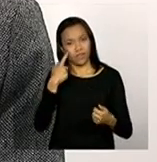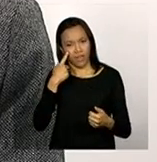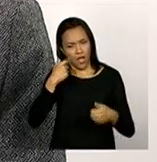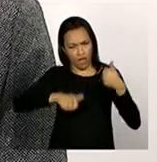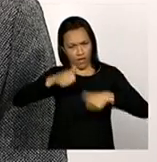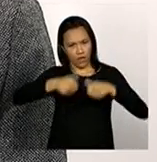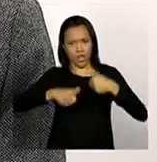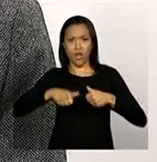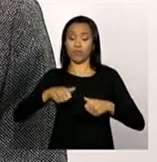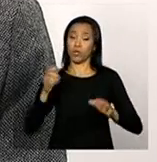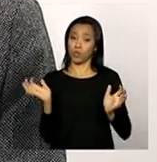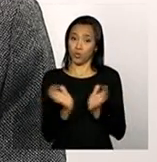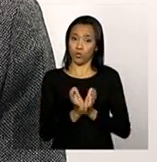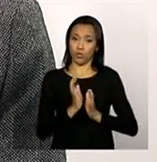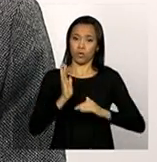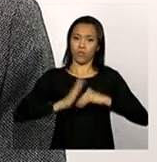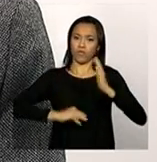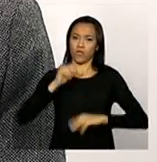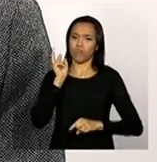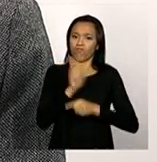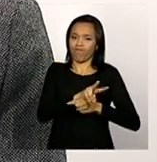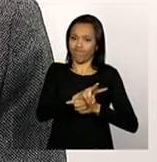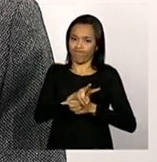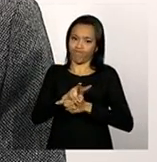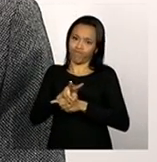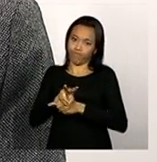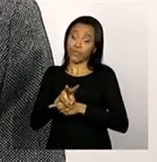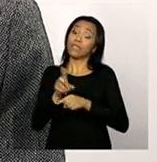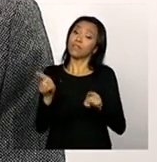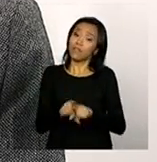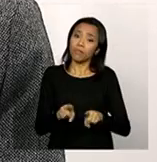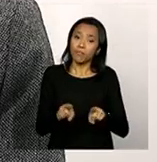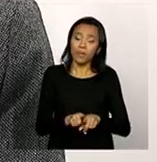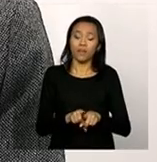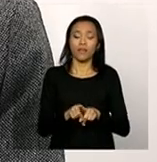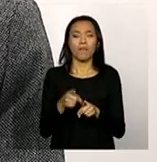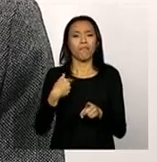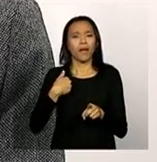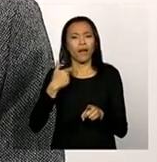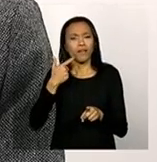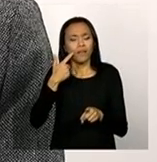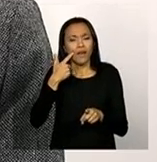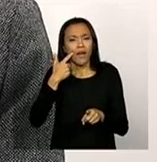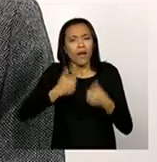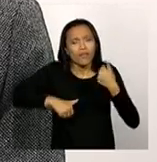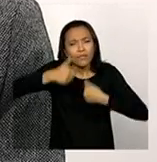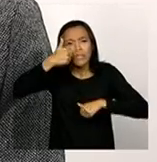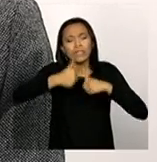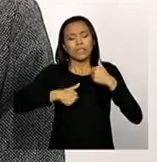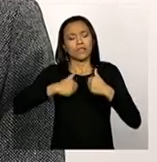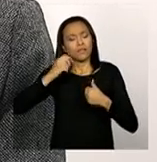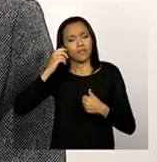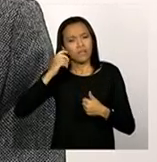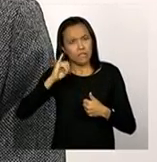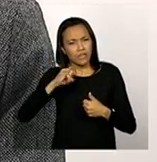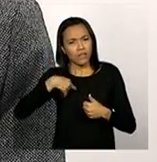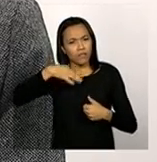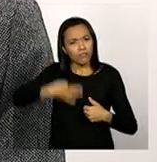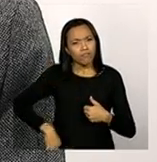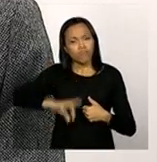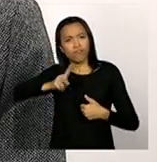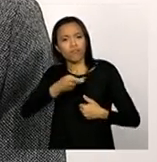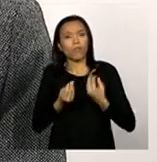vigilância, mas, além disso, também para promover essa reflexão, essa retroalimentação.